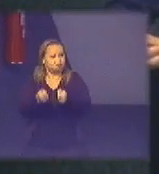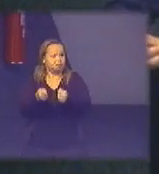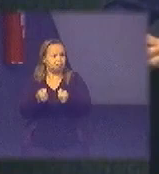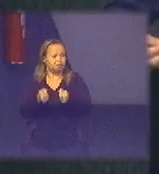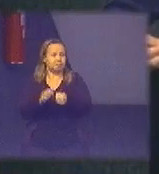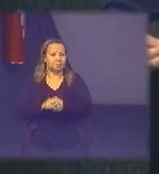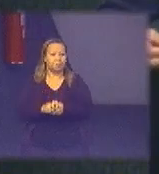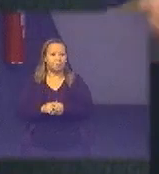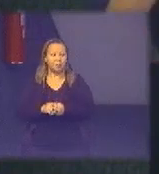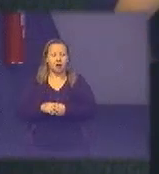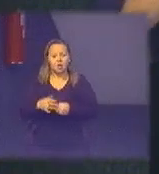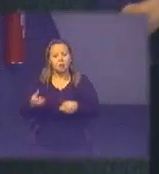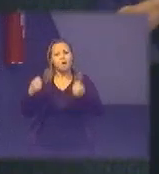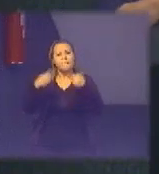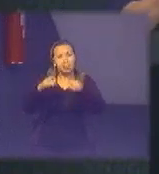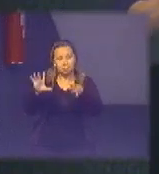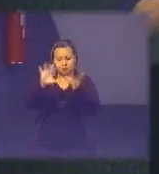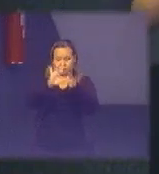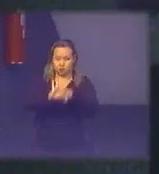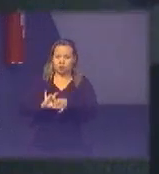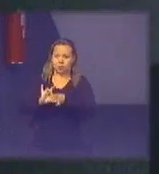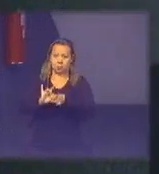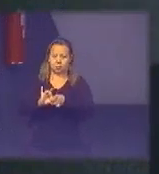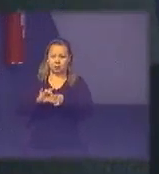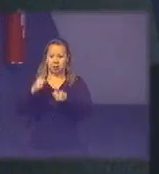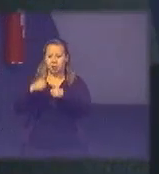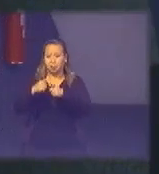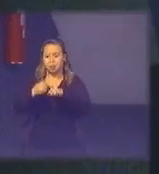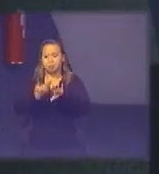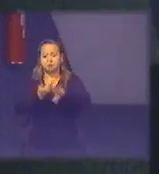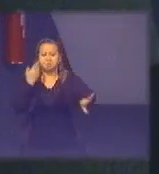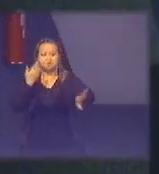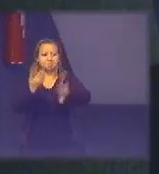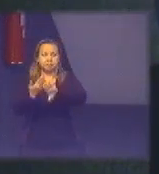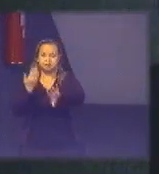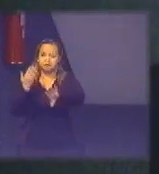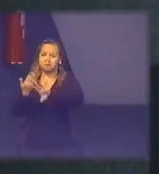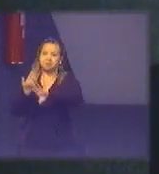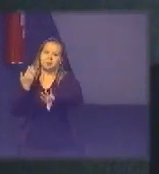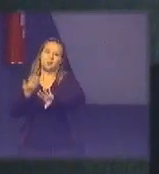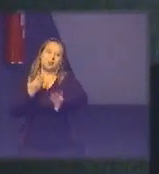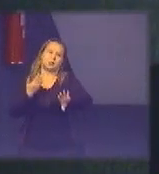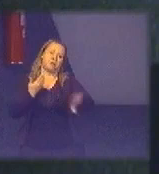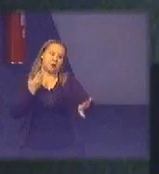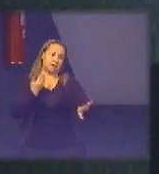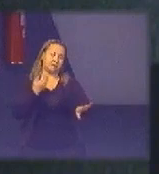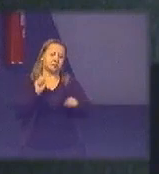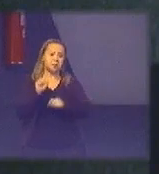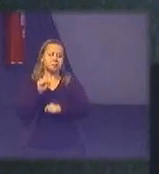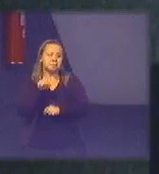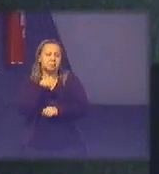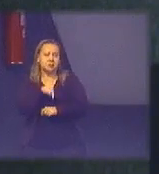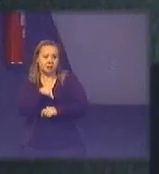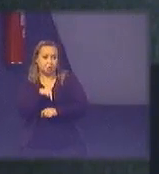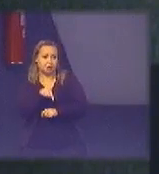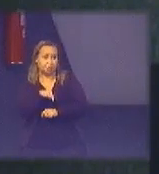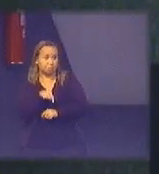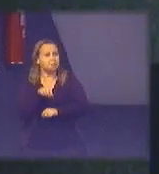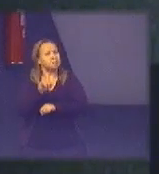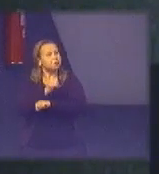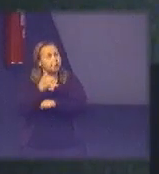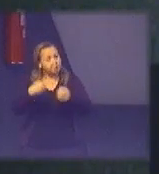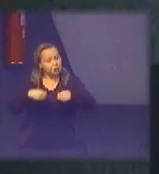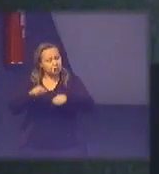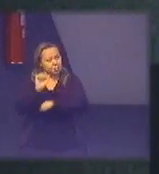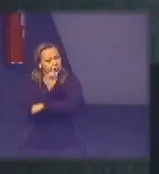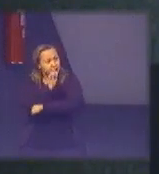porque senão o que acontece eles vão para um lado e a gente vai para outro e pô se isso daqui e a tem que ter estratégia